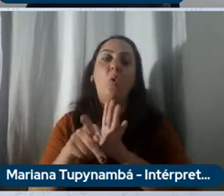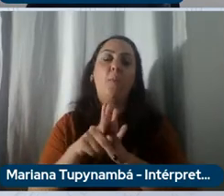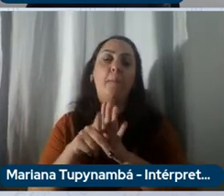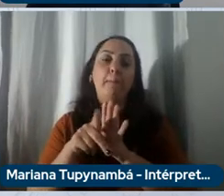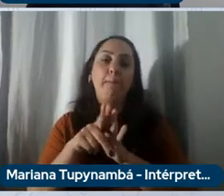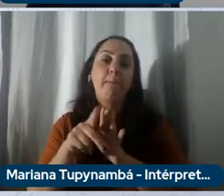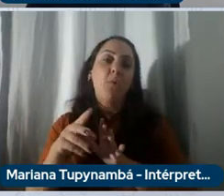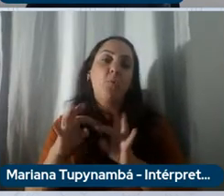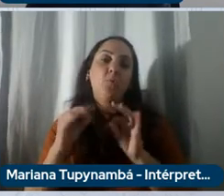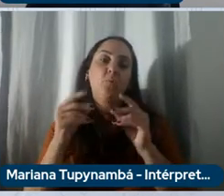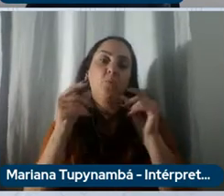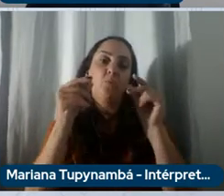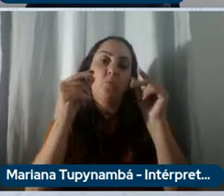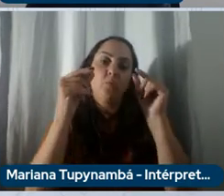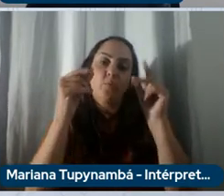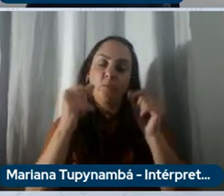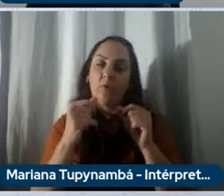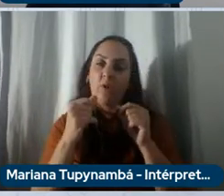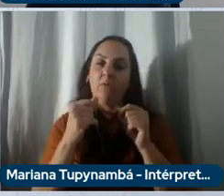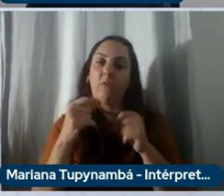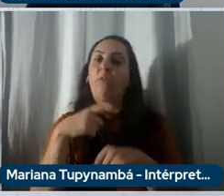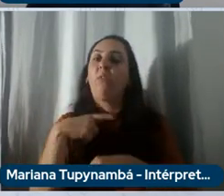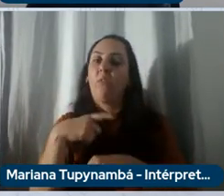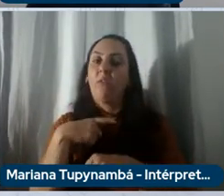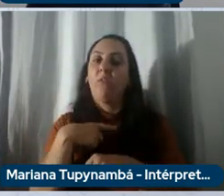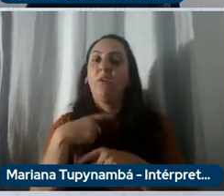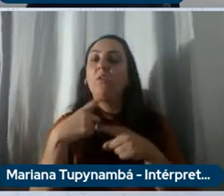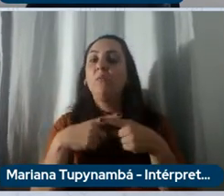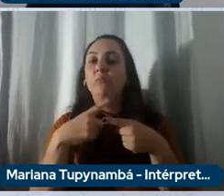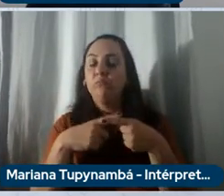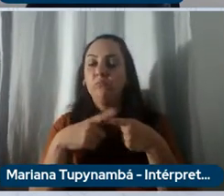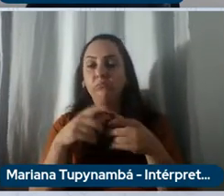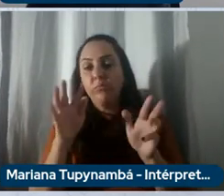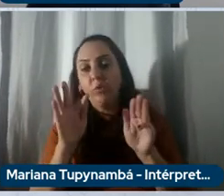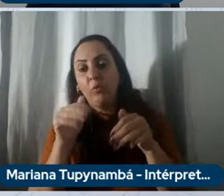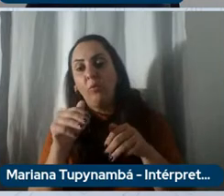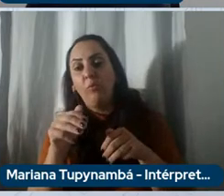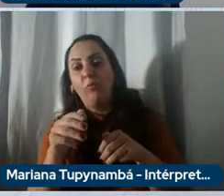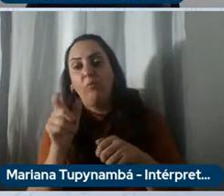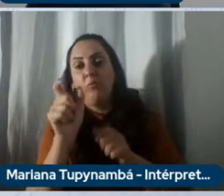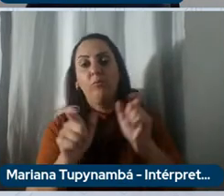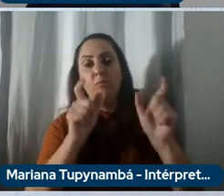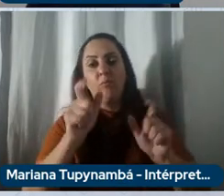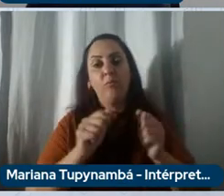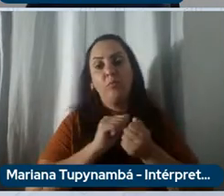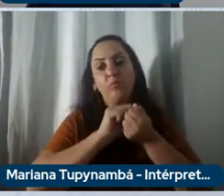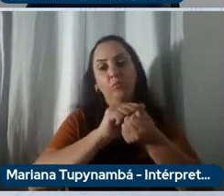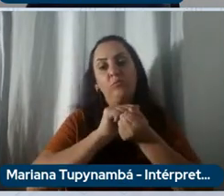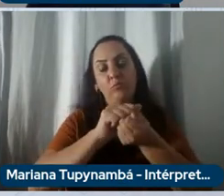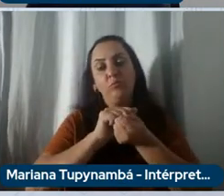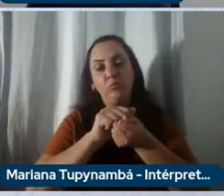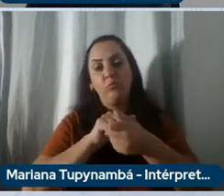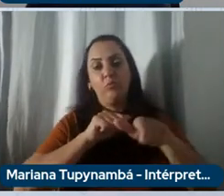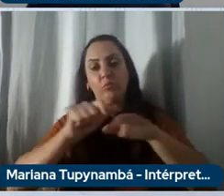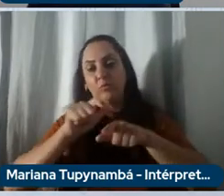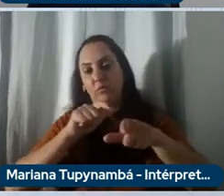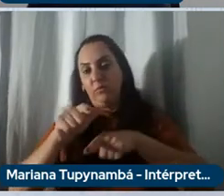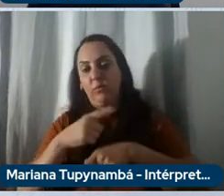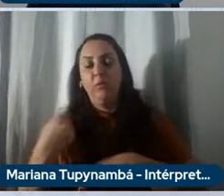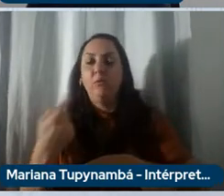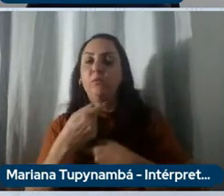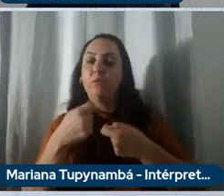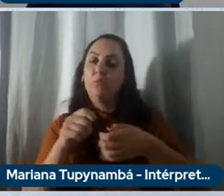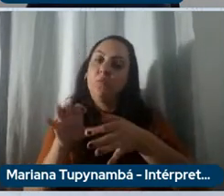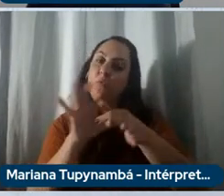no final são pessoas trabalhando com pessoas né e cada vez mais que podemos juntar transversalmente pessoas que